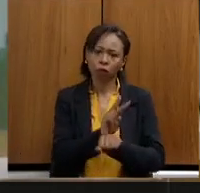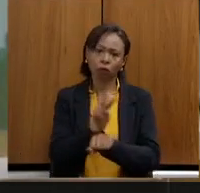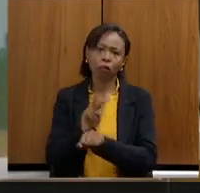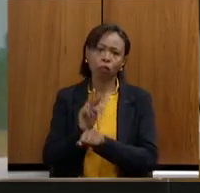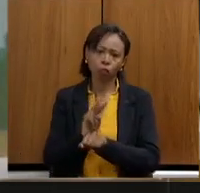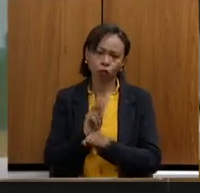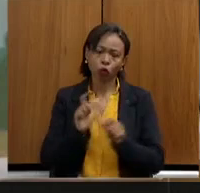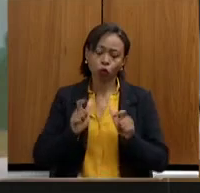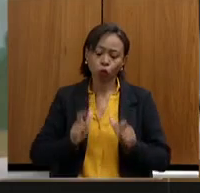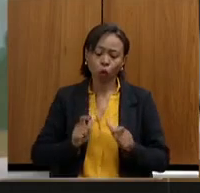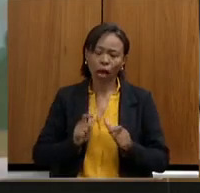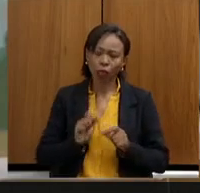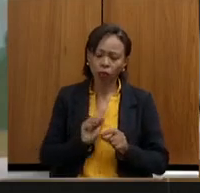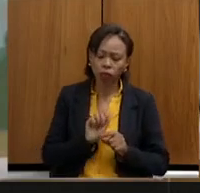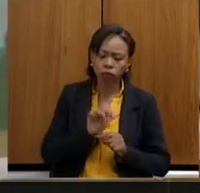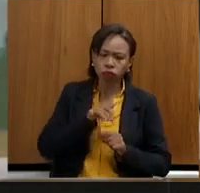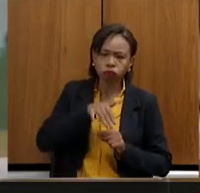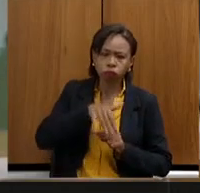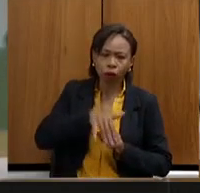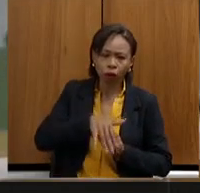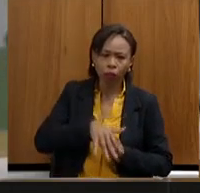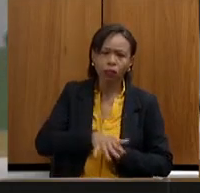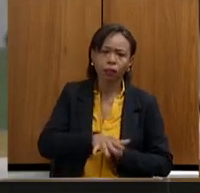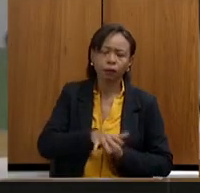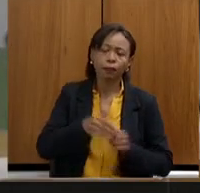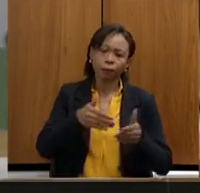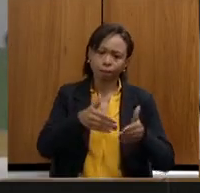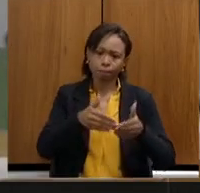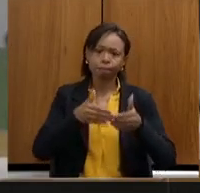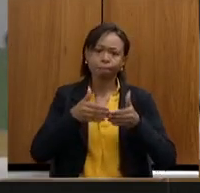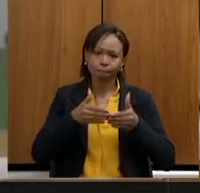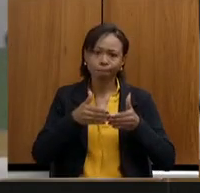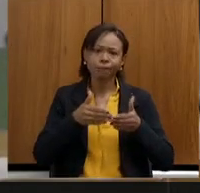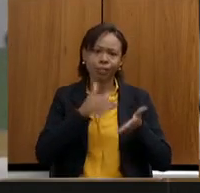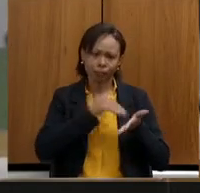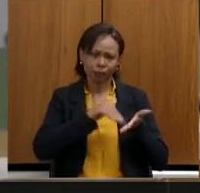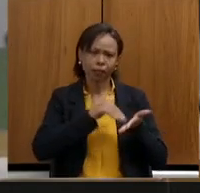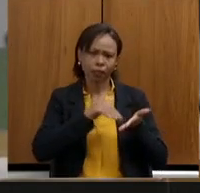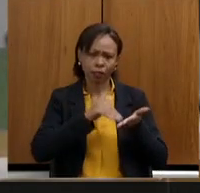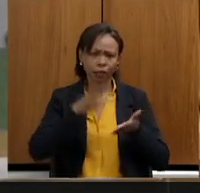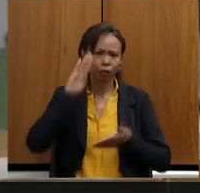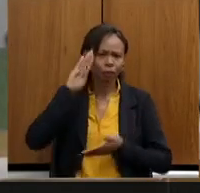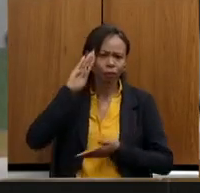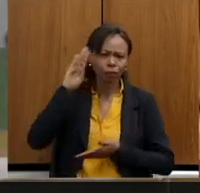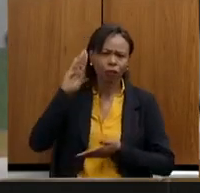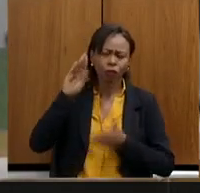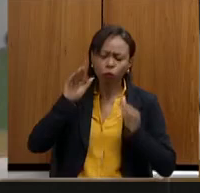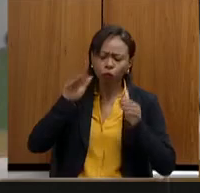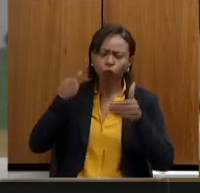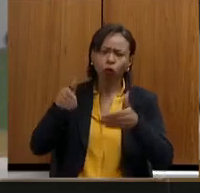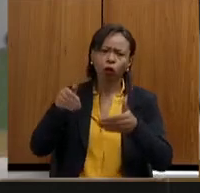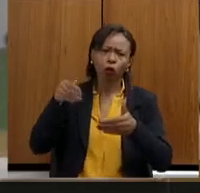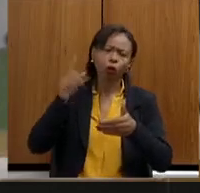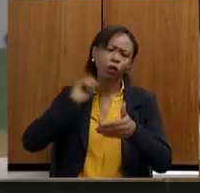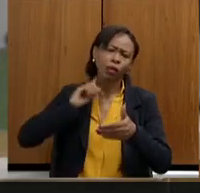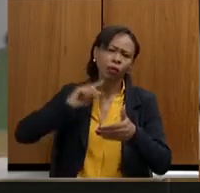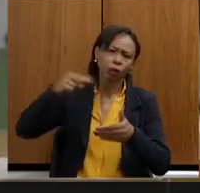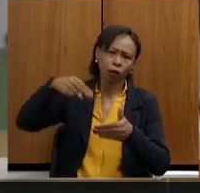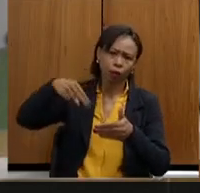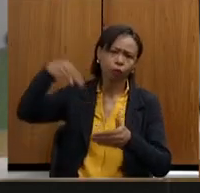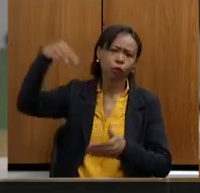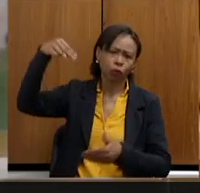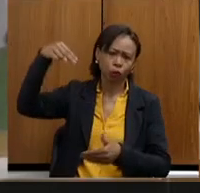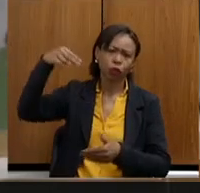isso que a gente solicita à Vossa Excelência, que priorize o Norte de Minas nesses recursos que virão do